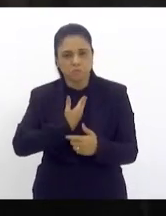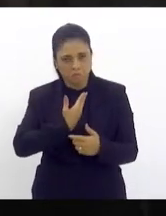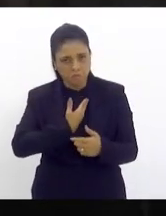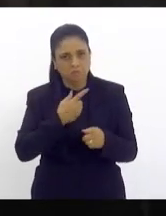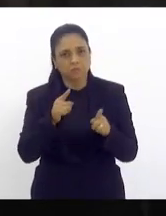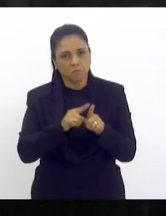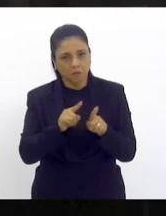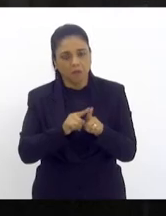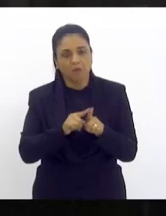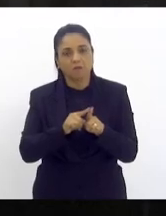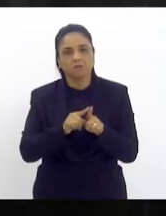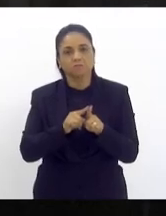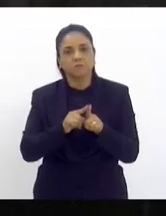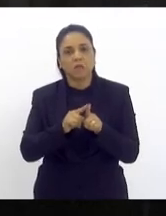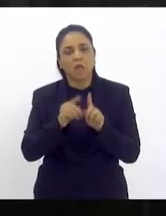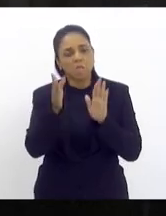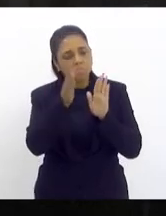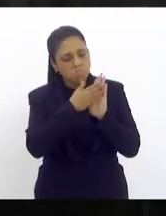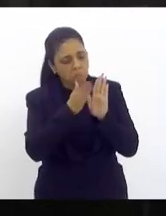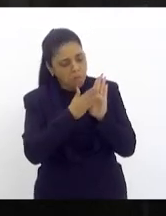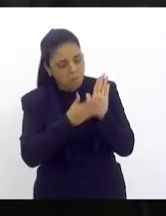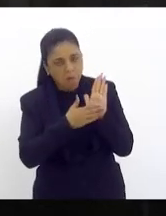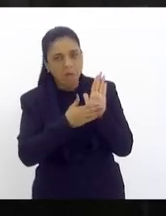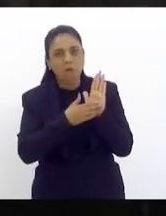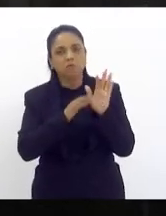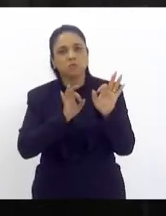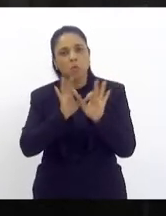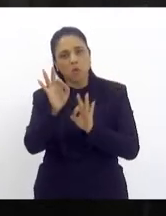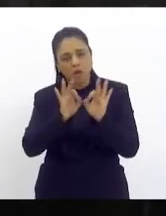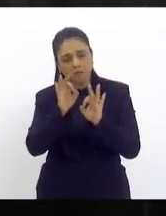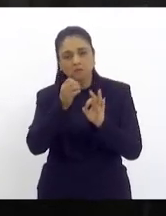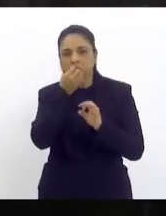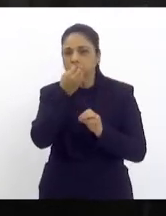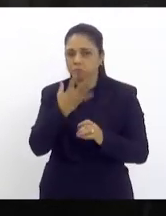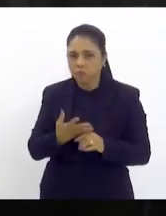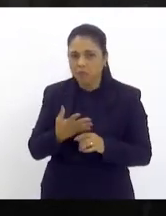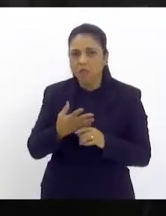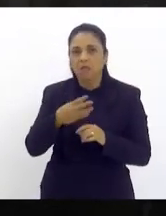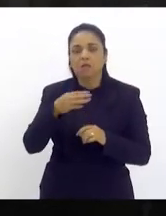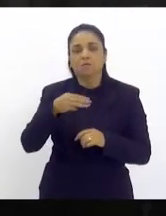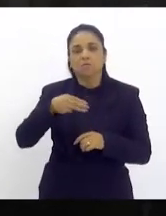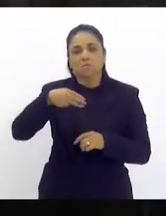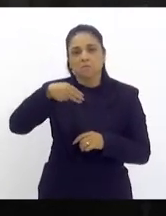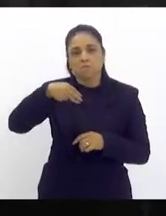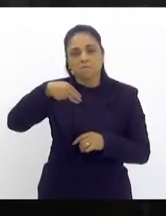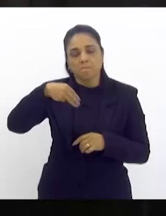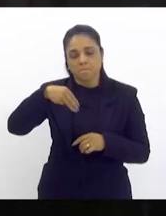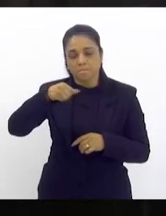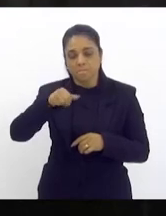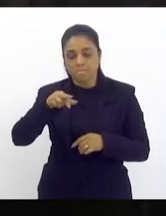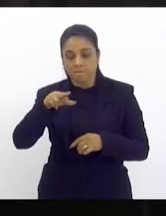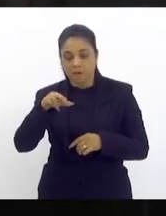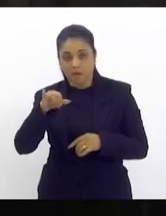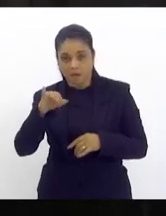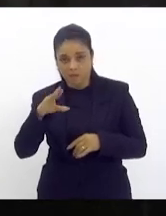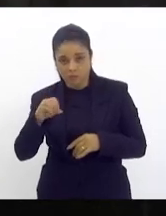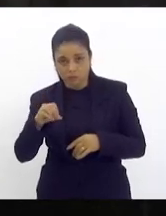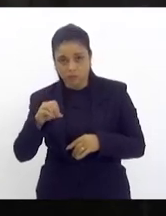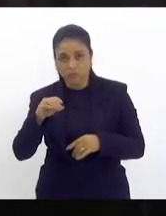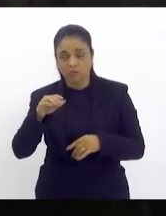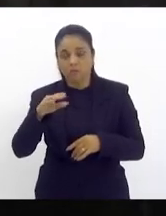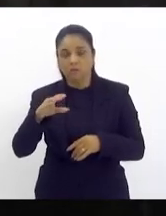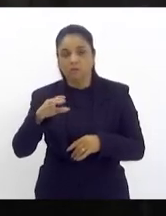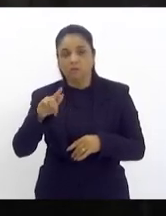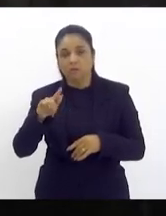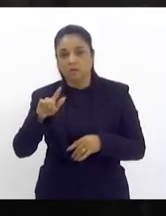se propuseram a organizar e fizeram muito bem que foi o companheiro Márcio Galberto e o deputado Alan Lopes trouxeram aqui o